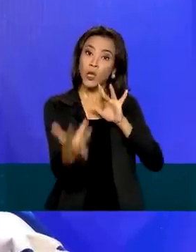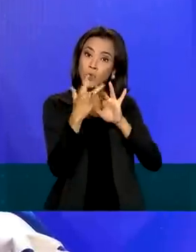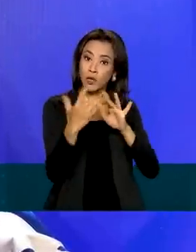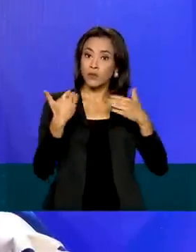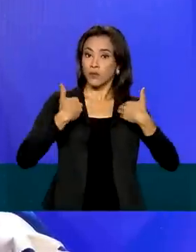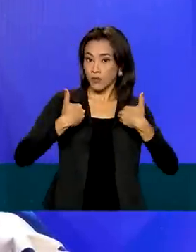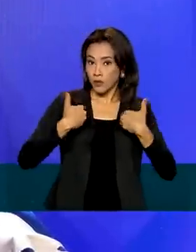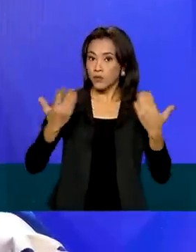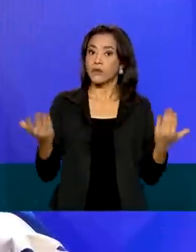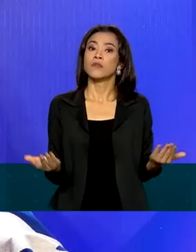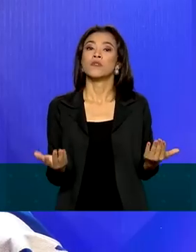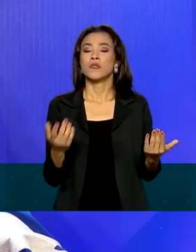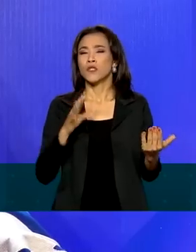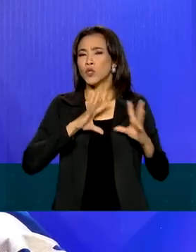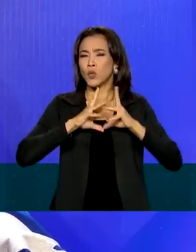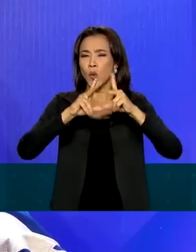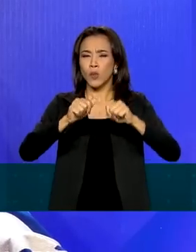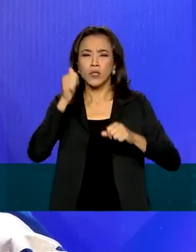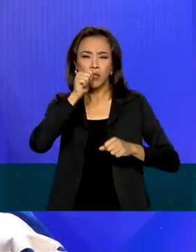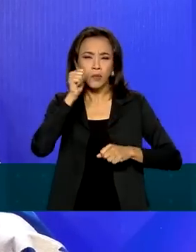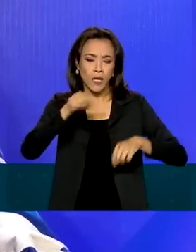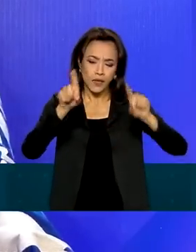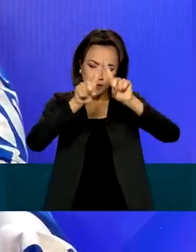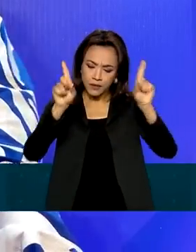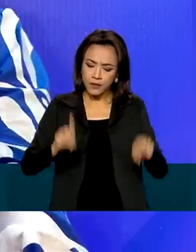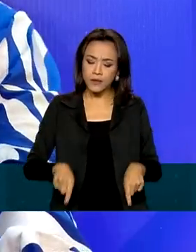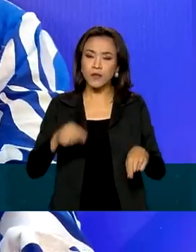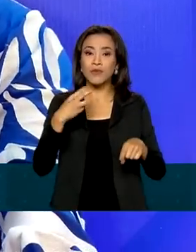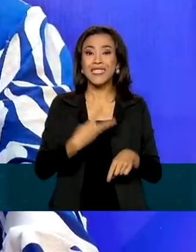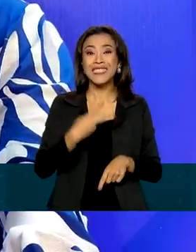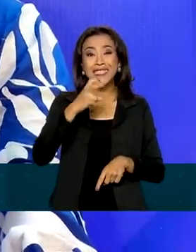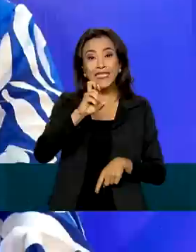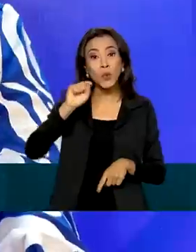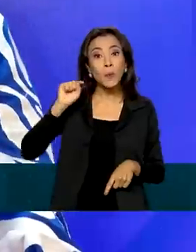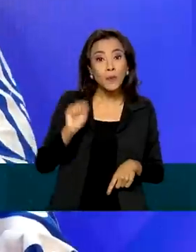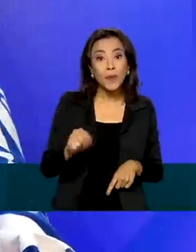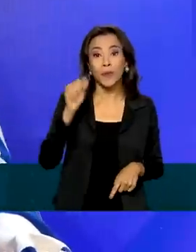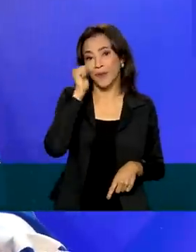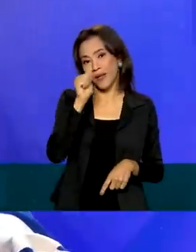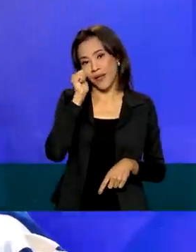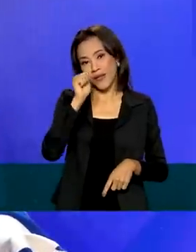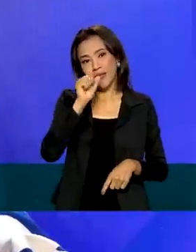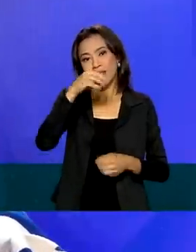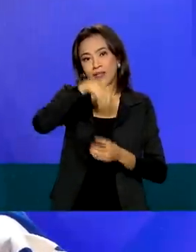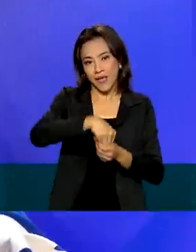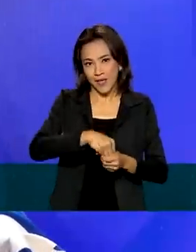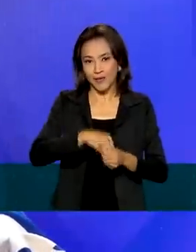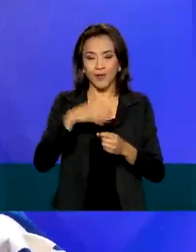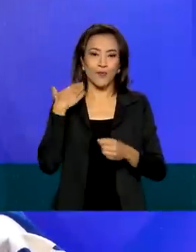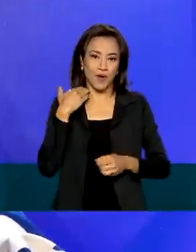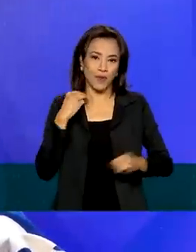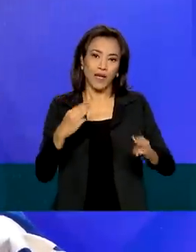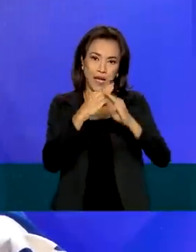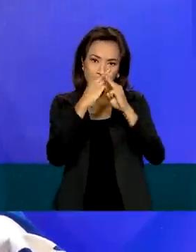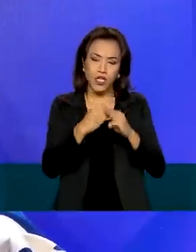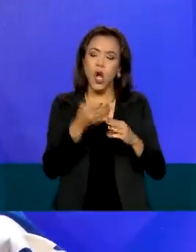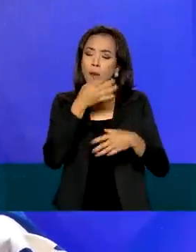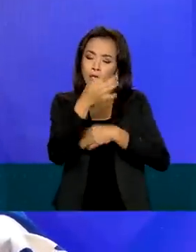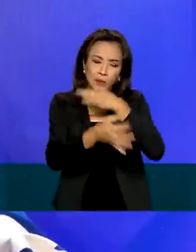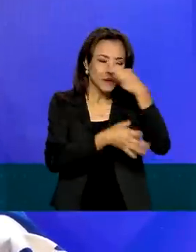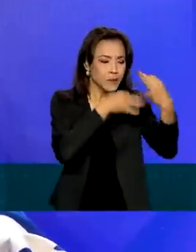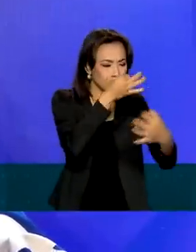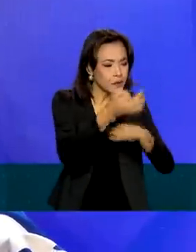as mulheres, todas as empregadas da Caixa, são 35 mil mulheres, serão acolhidas, ouvidas e